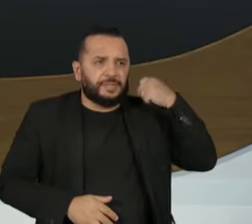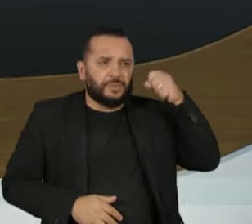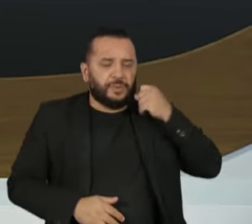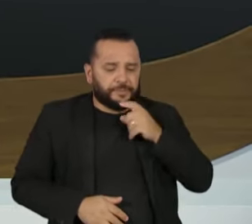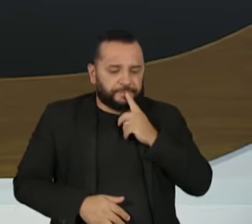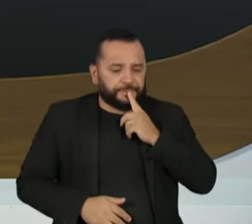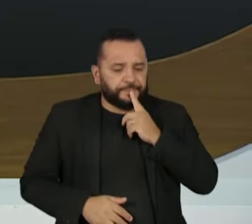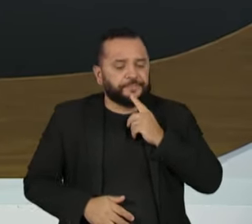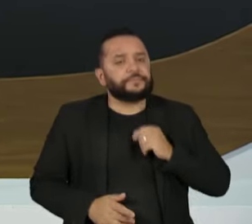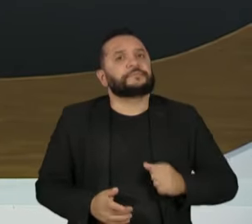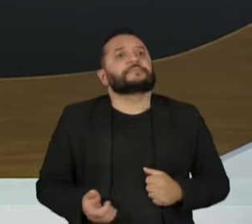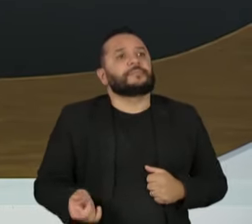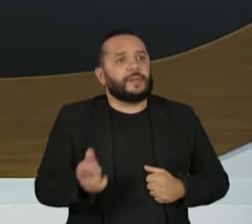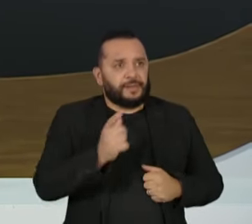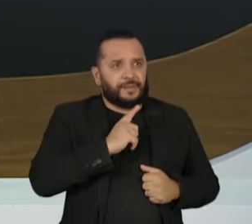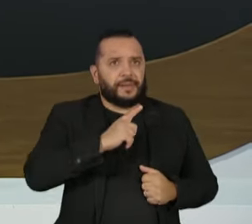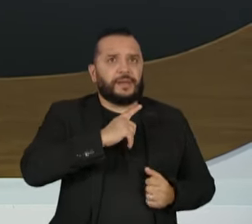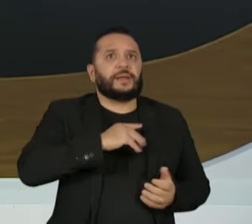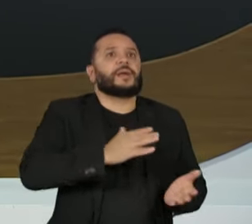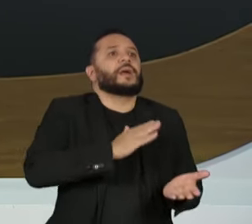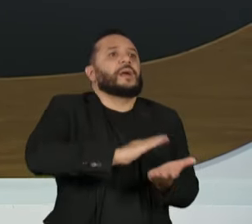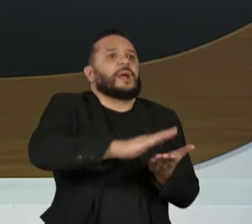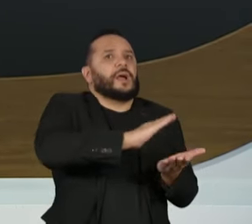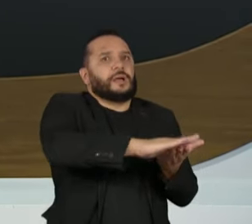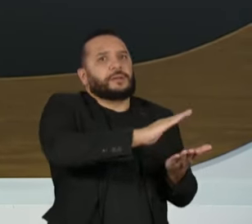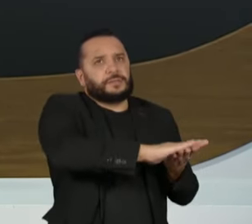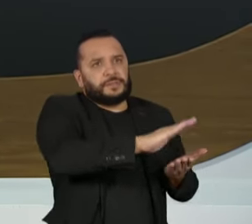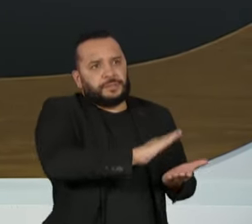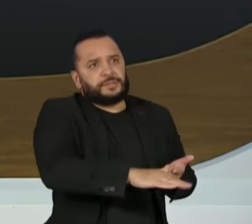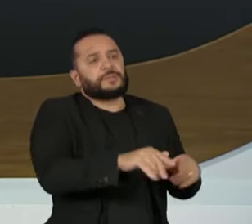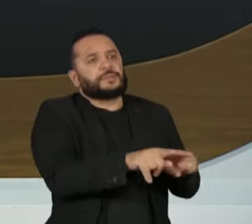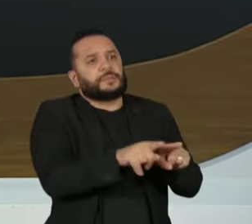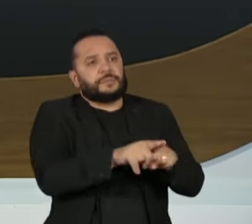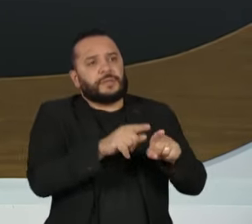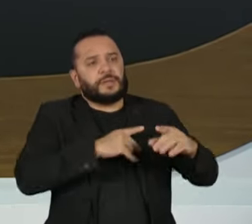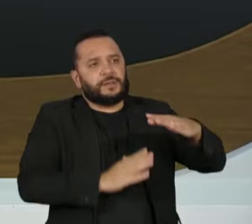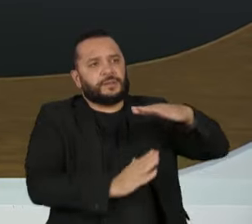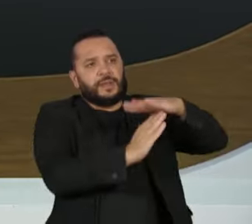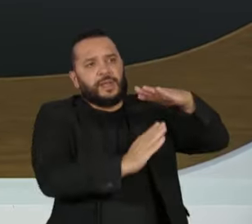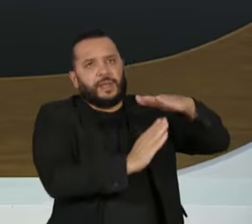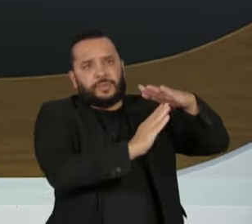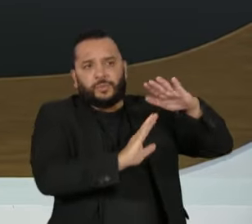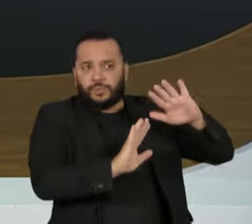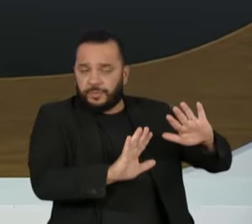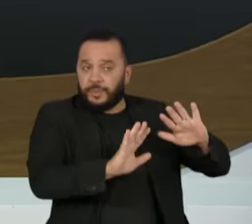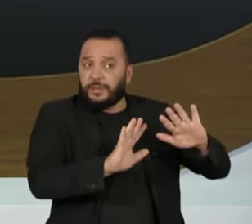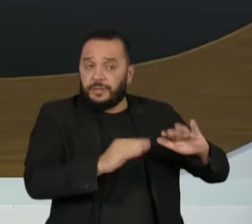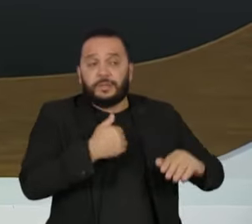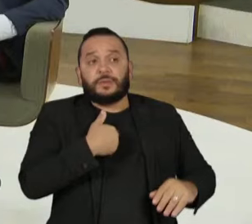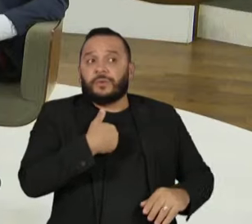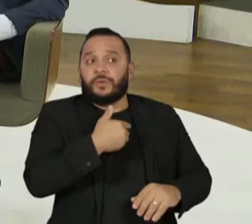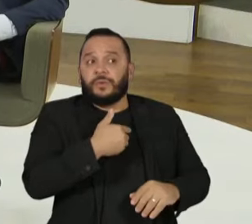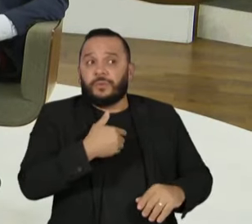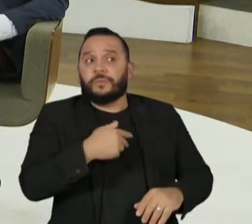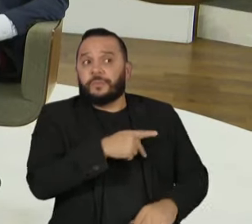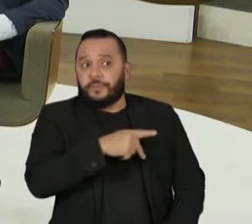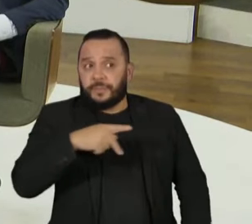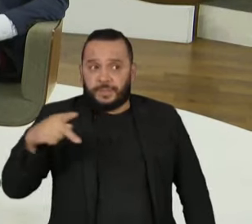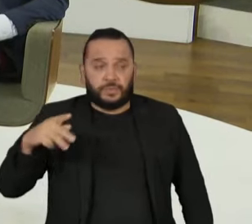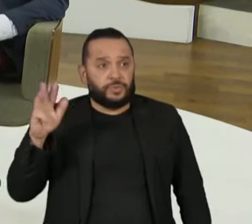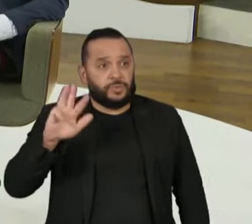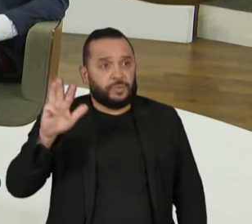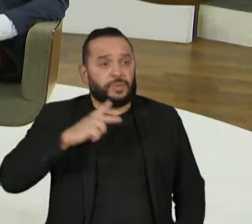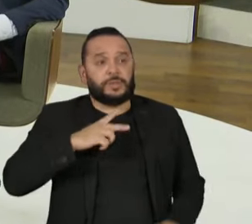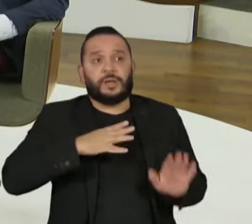de aumentar bastante o gasto, excepcionalizando o teto, etc., o governo eleito tem uma proposta que